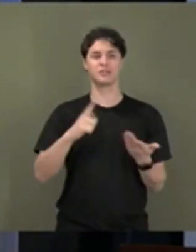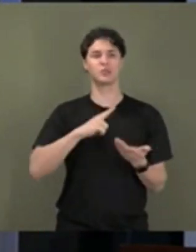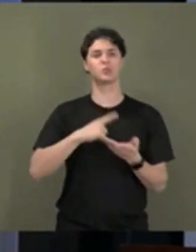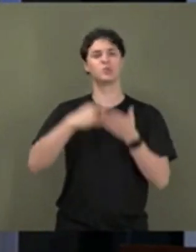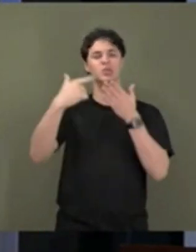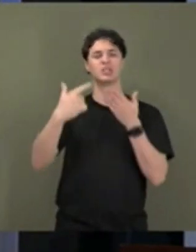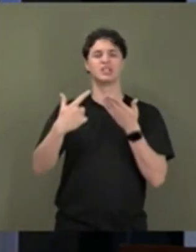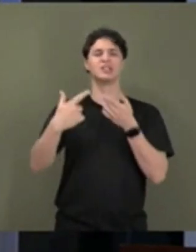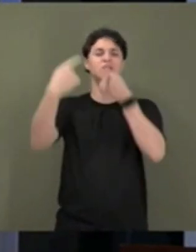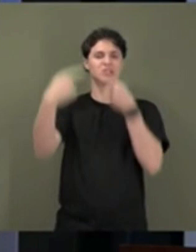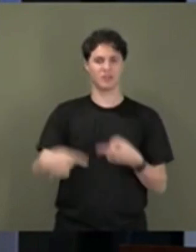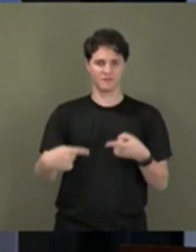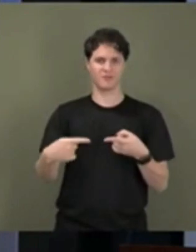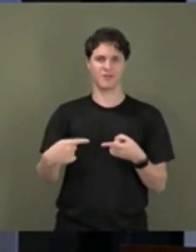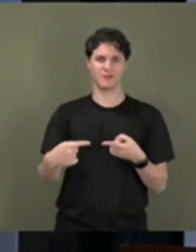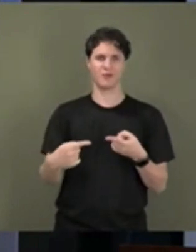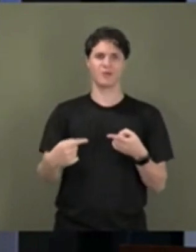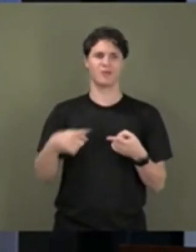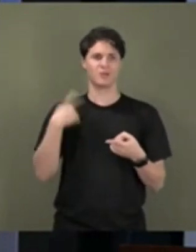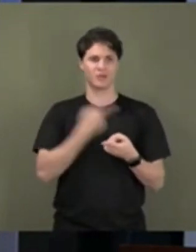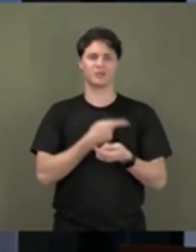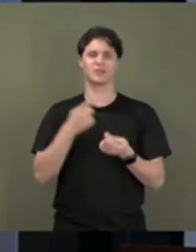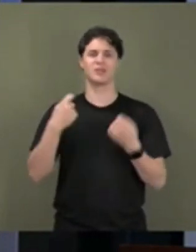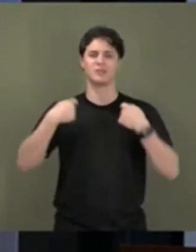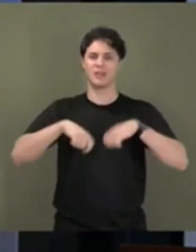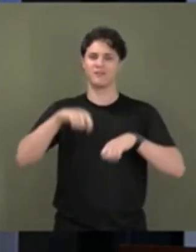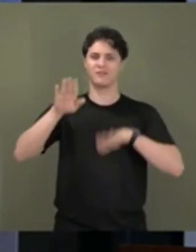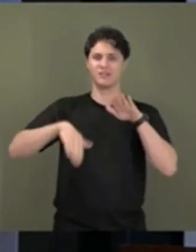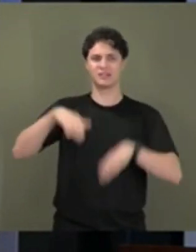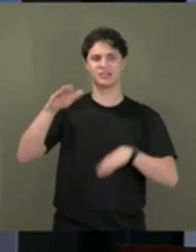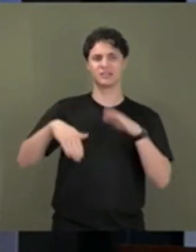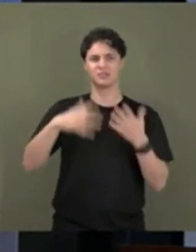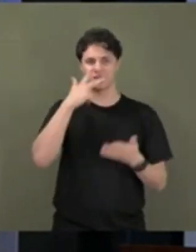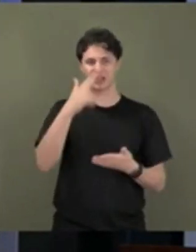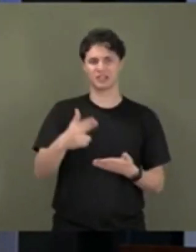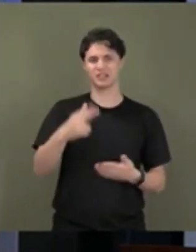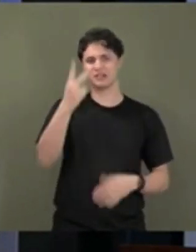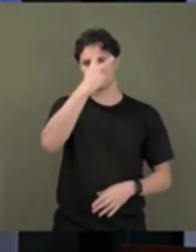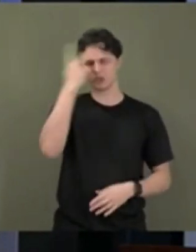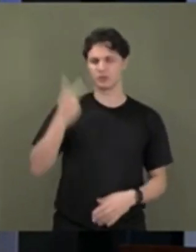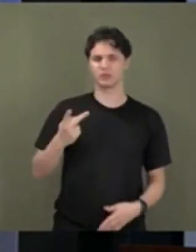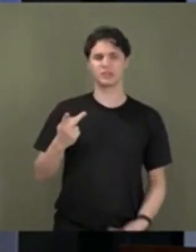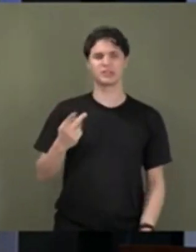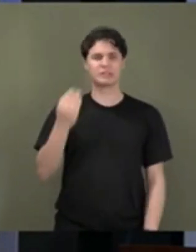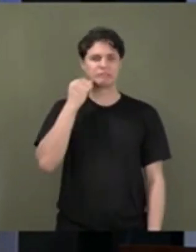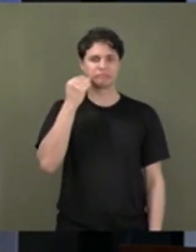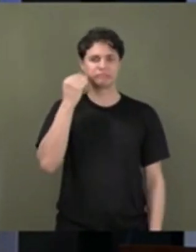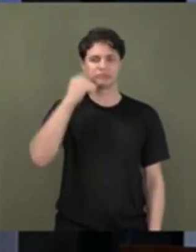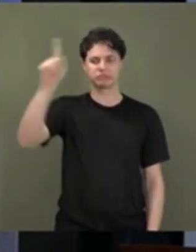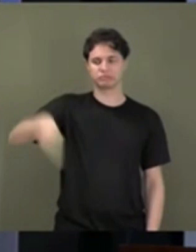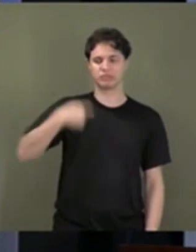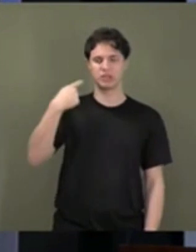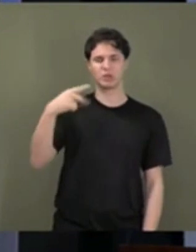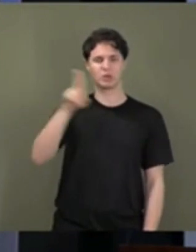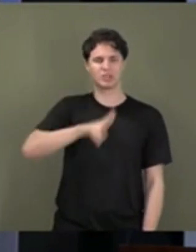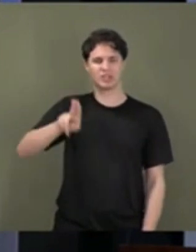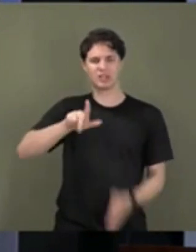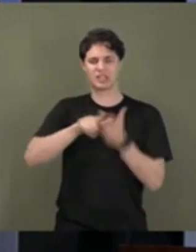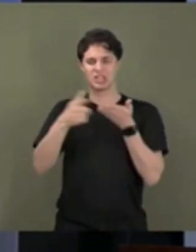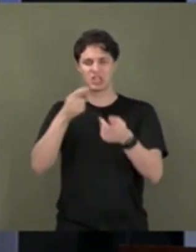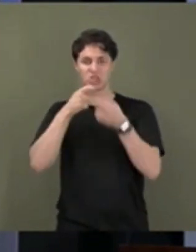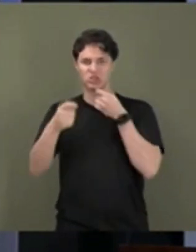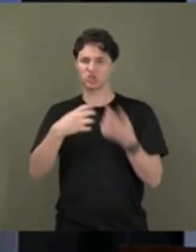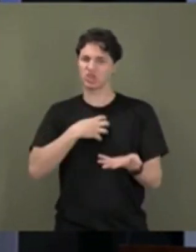como também os políticos, são alvos daquele que não